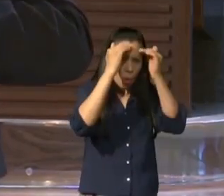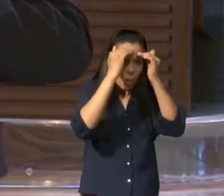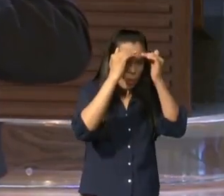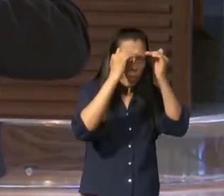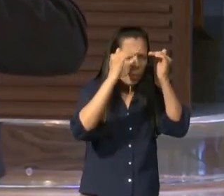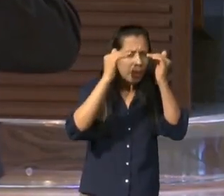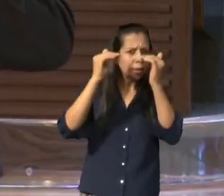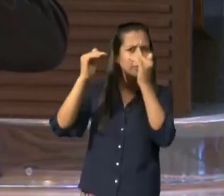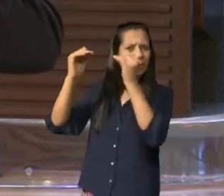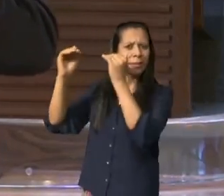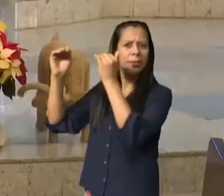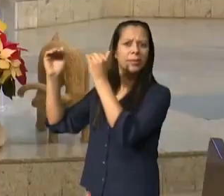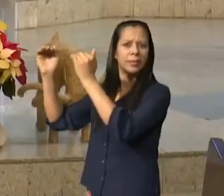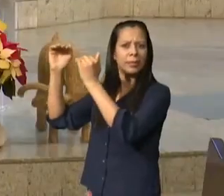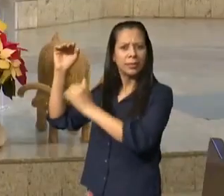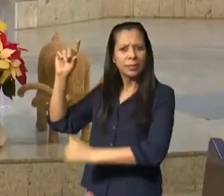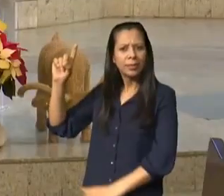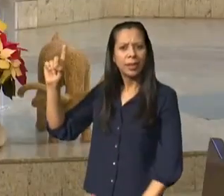a eles